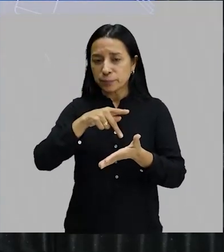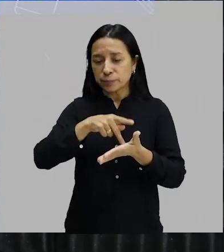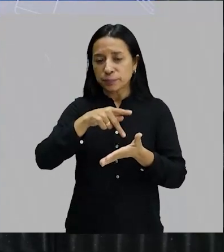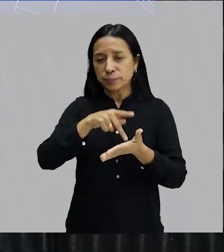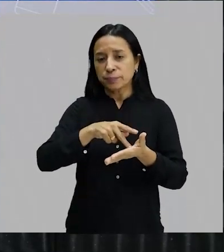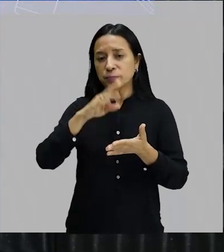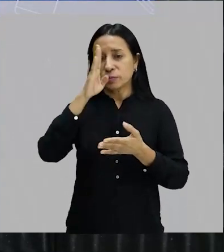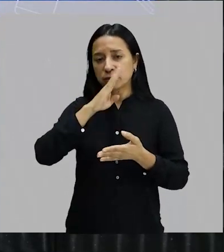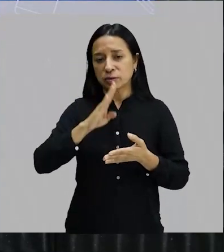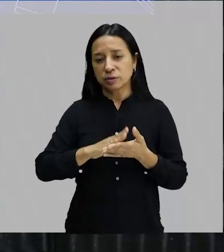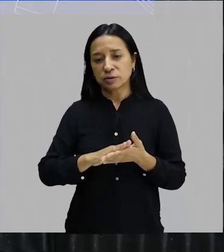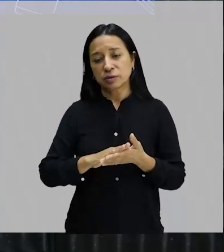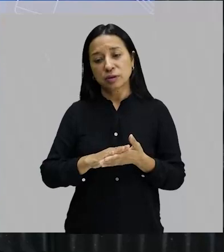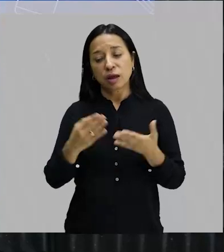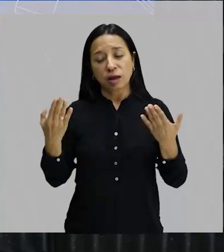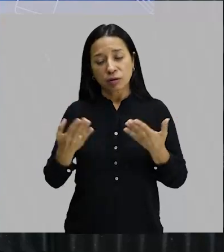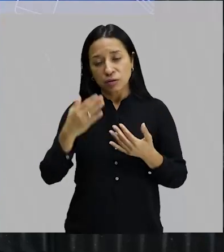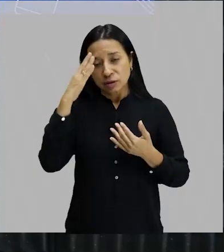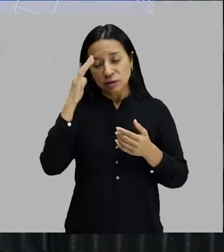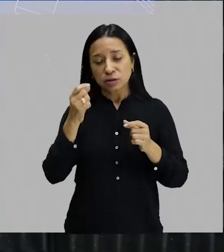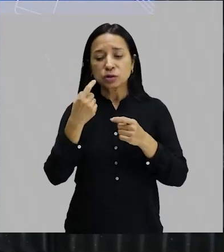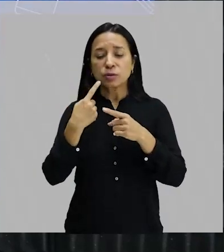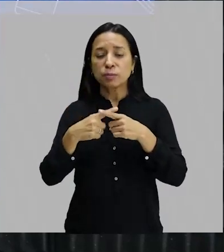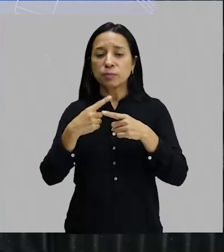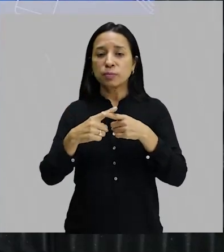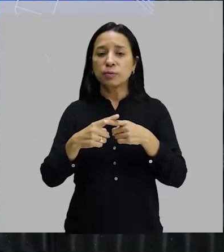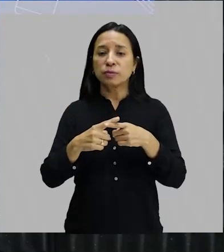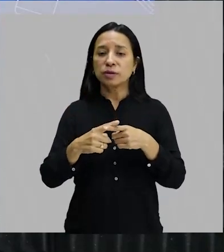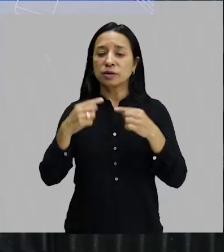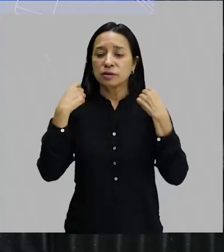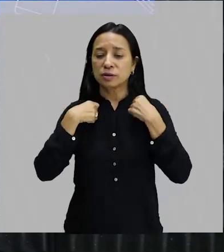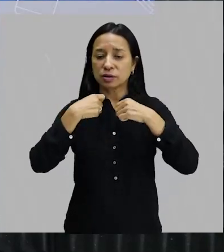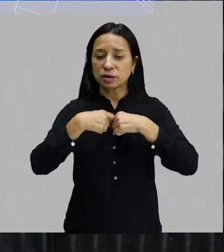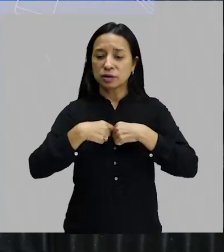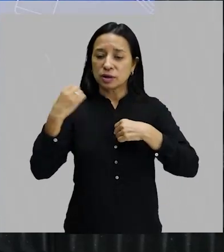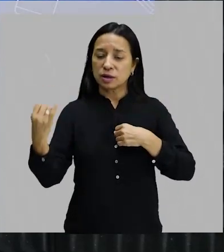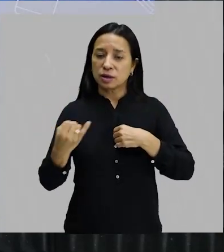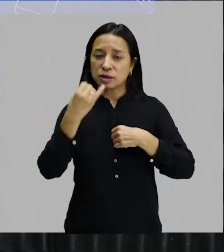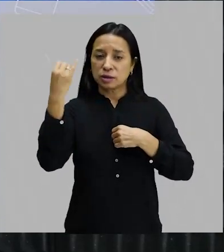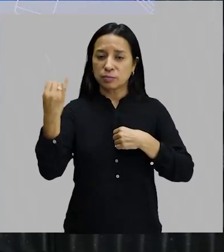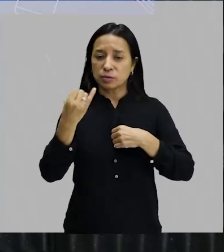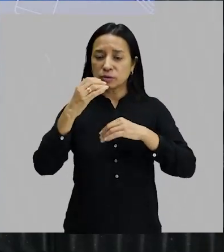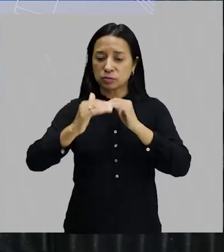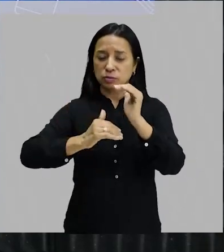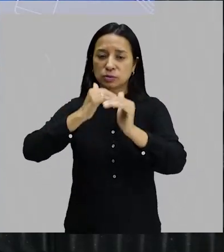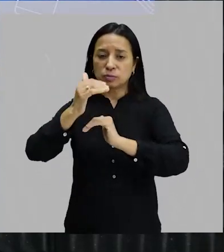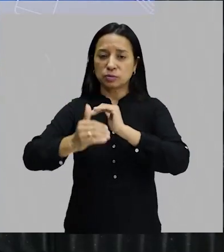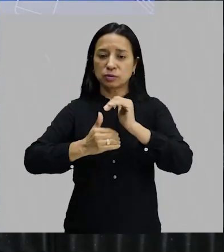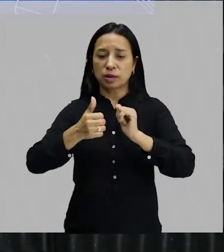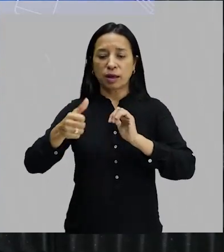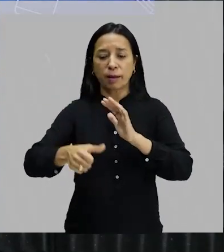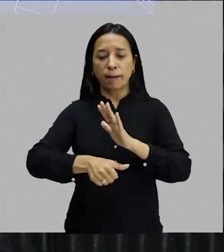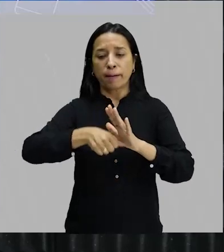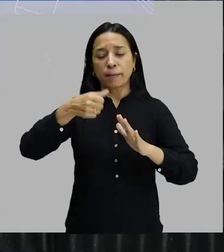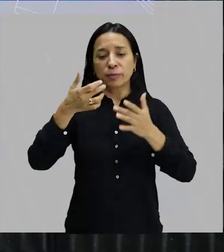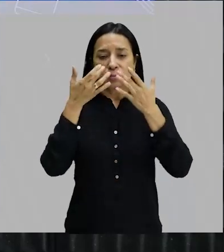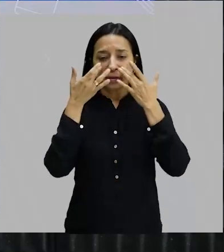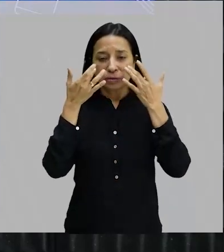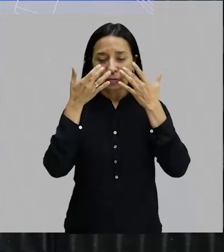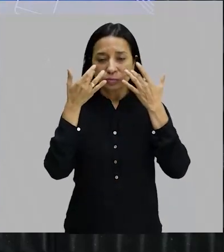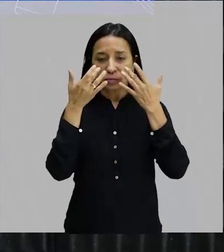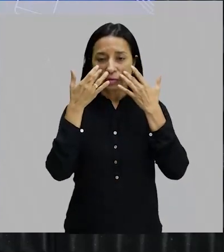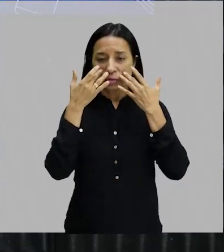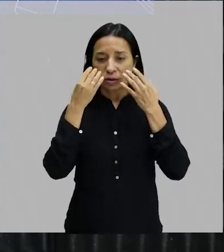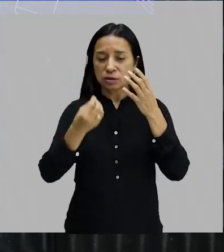Tarsila do Amaral é tão importante para esse processo. É a primeira artista, mulher. É a primeira artista entre homens e mulheres que cria